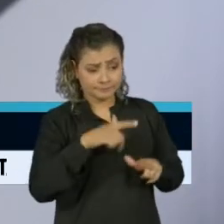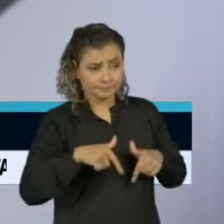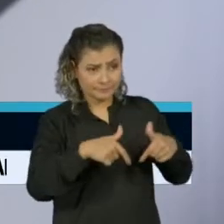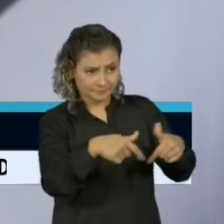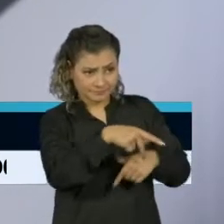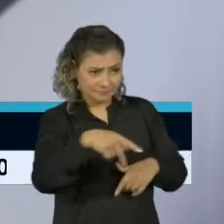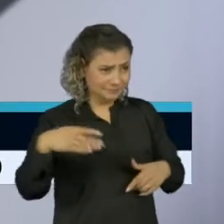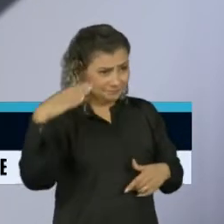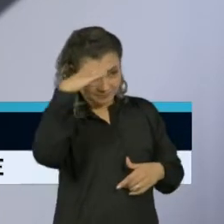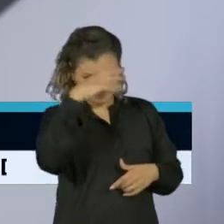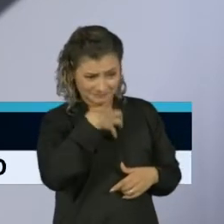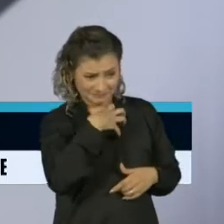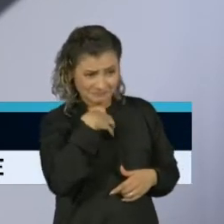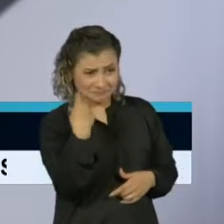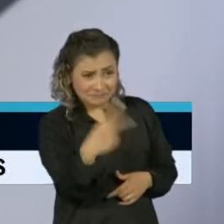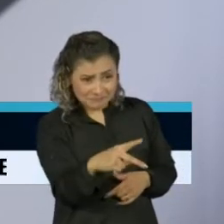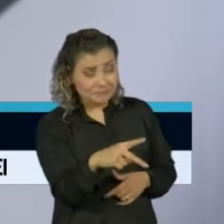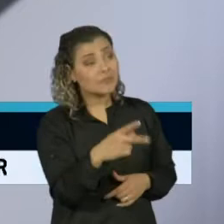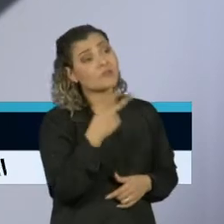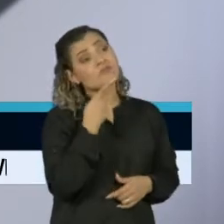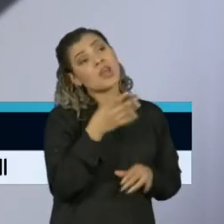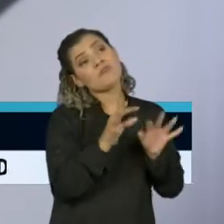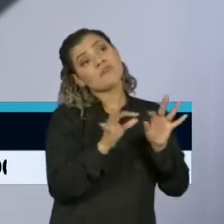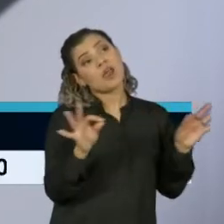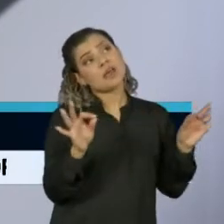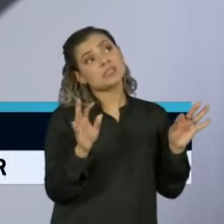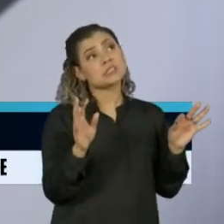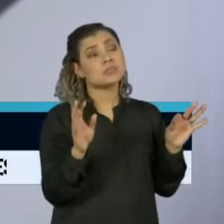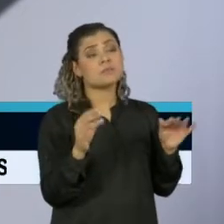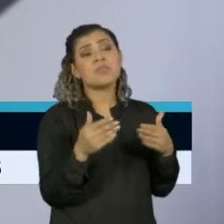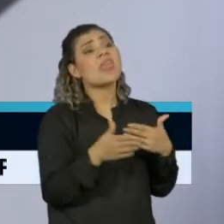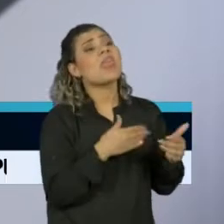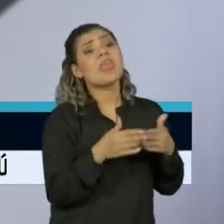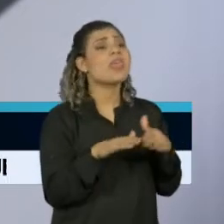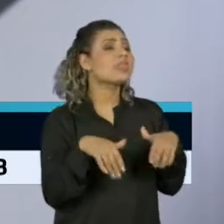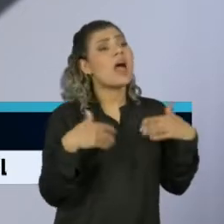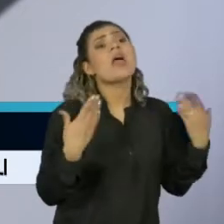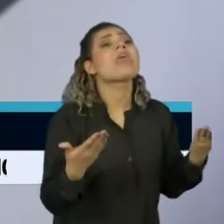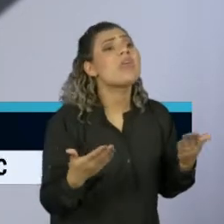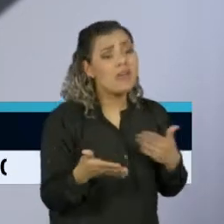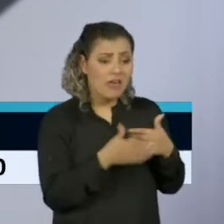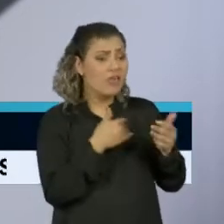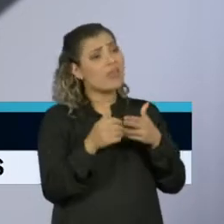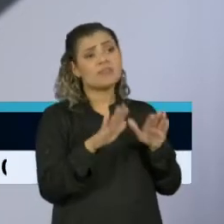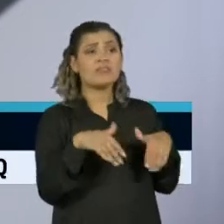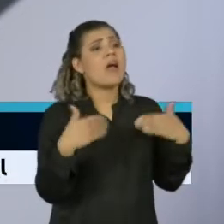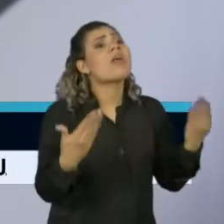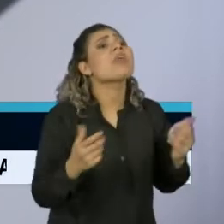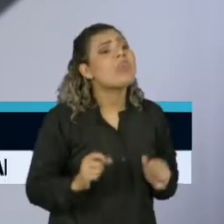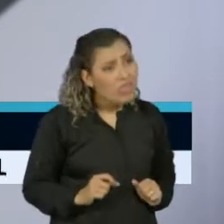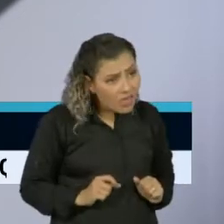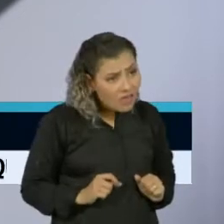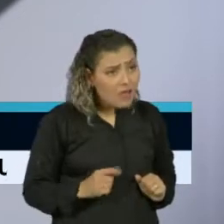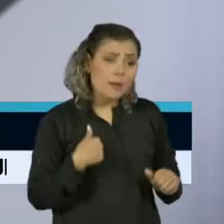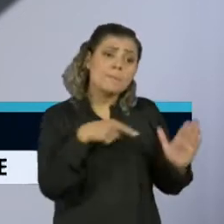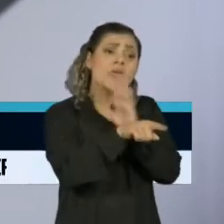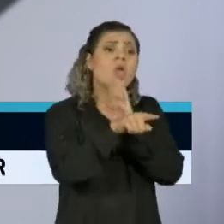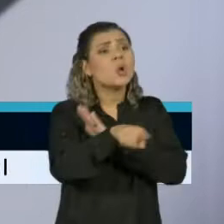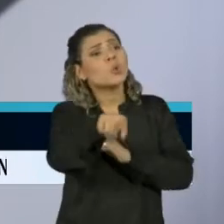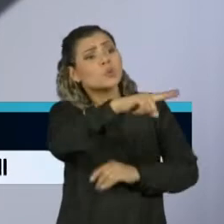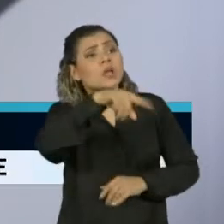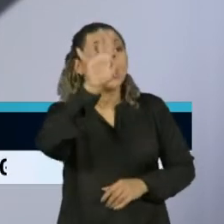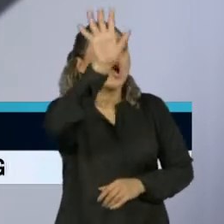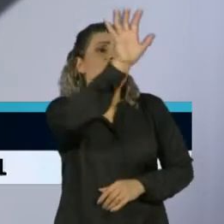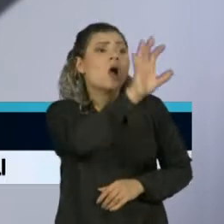dele, quando ele diz, e daí, quando ele diz, pergunte aos governadores,